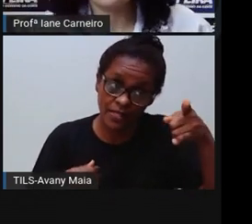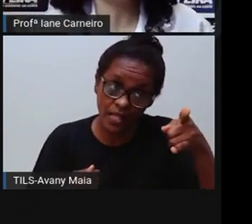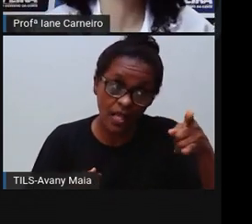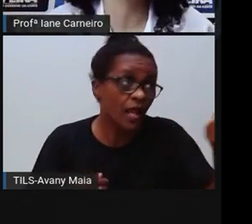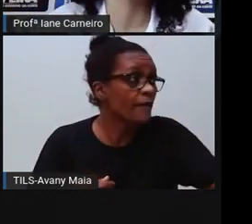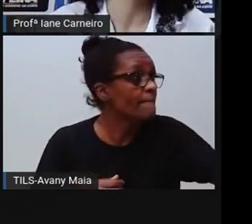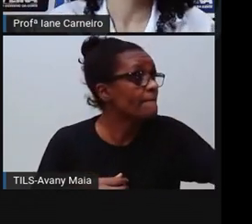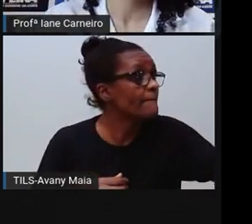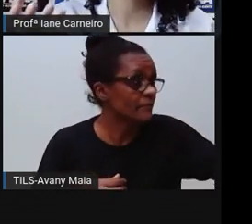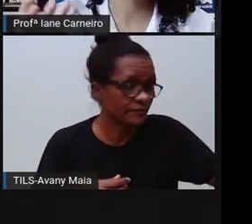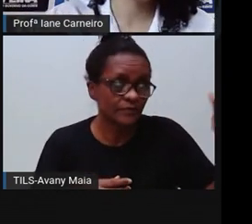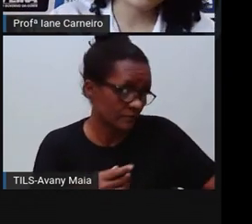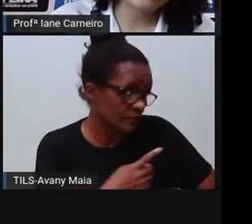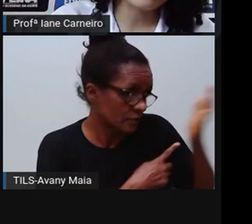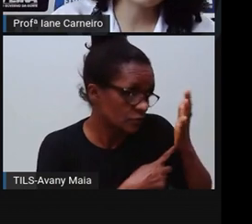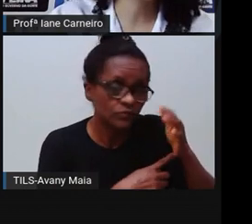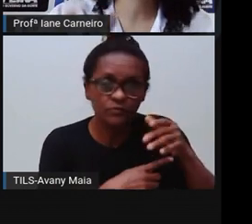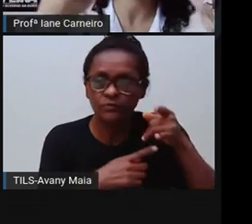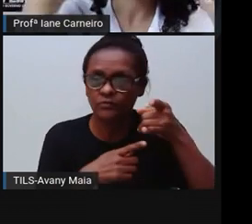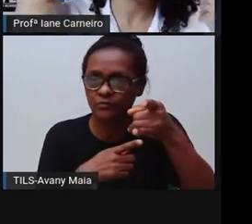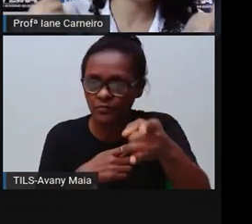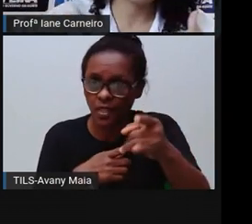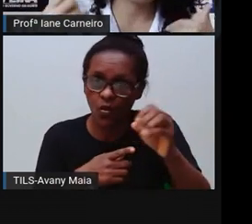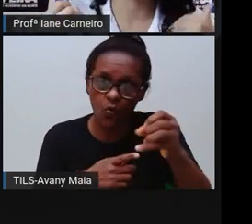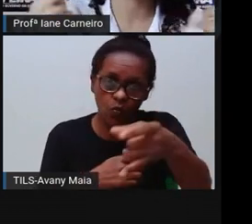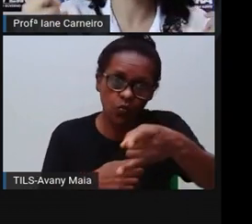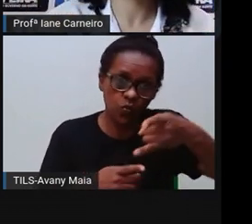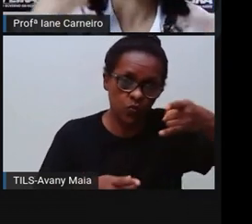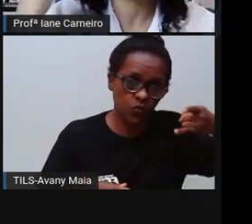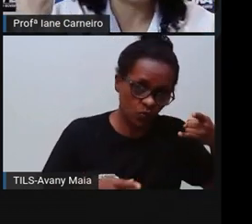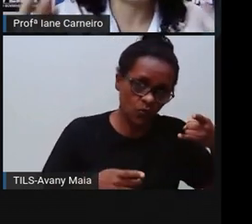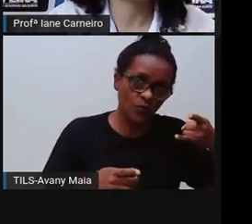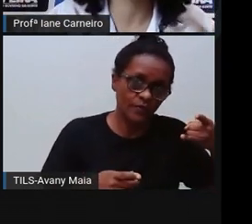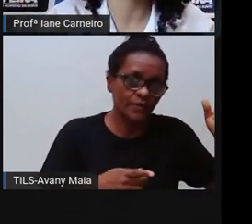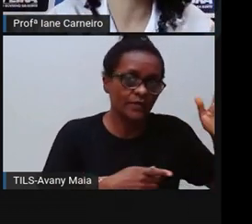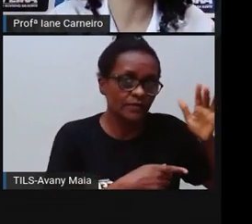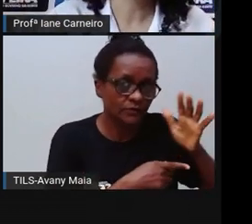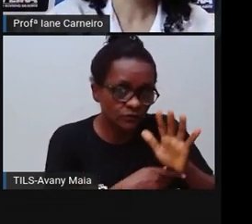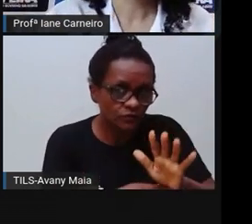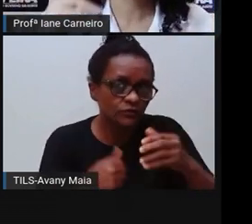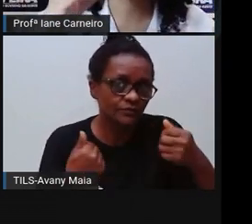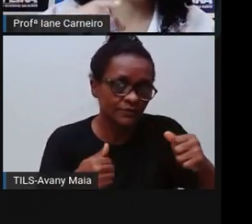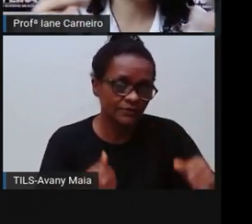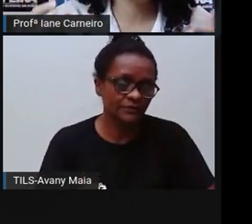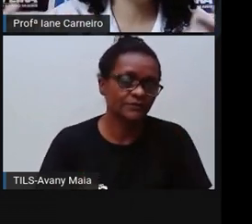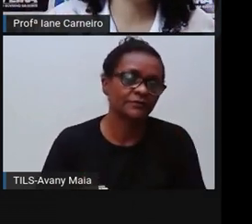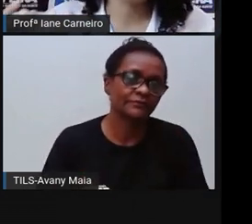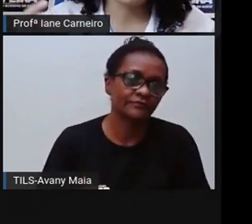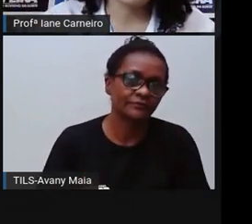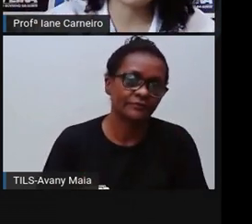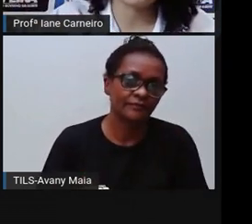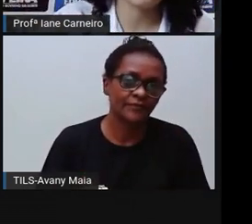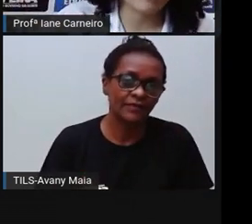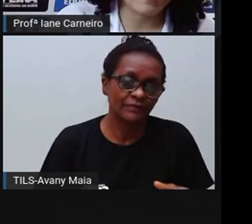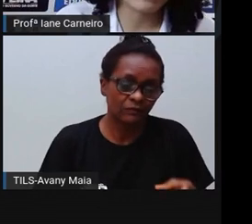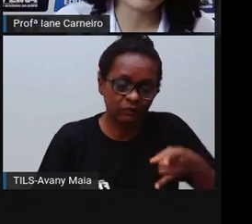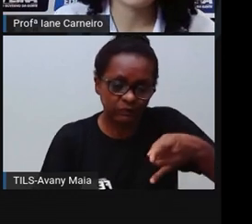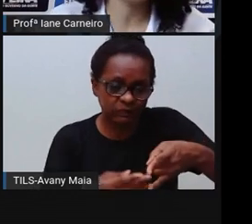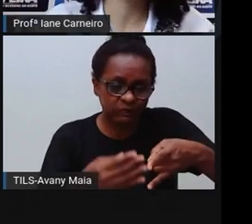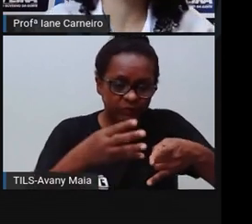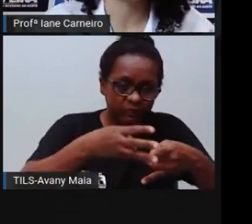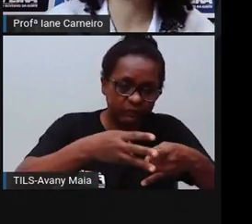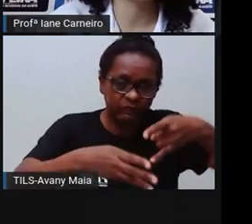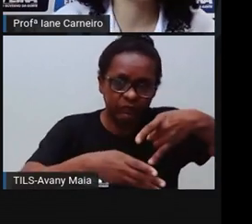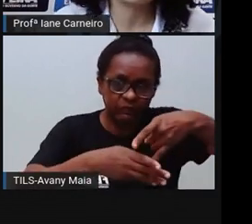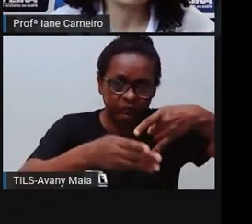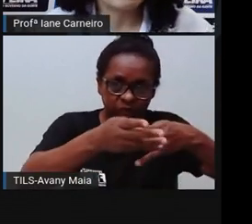ajuda a um adulto. Se você precisar também tirar alguma coisa da tomada, peça ajuda. Não coloque muitas coisas na tomada, né?